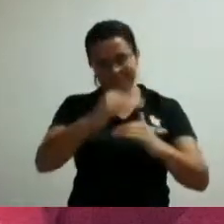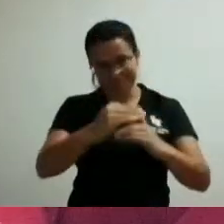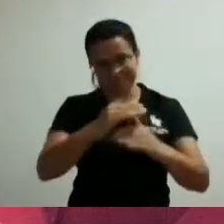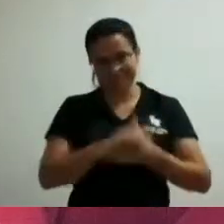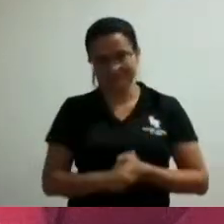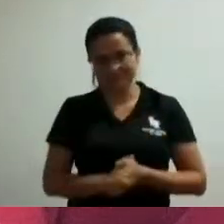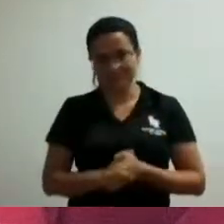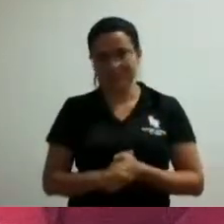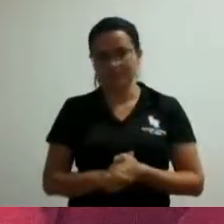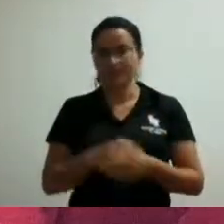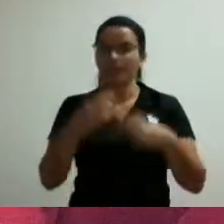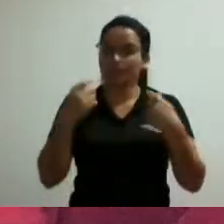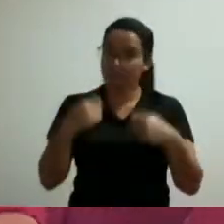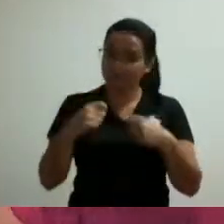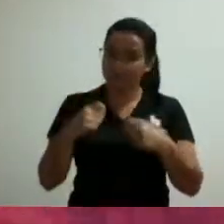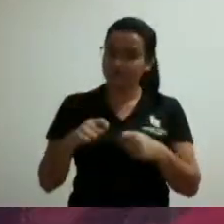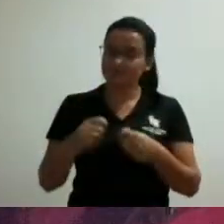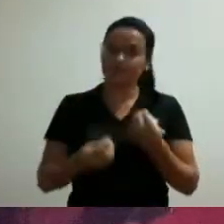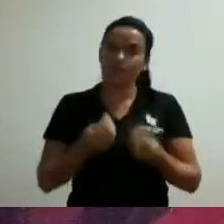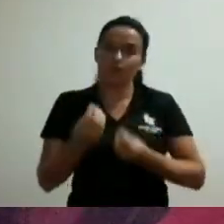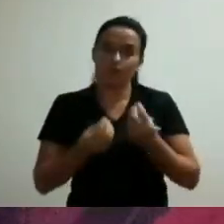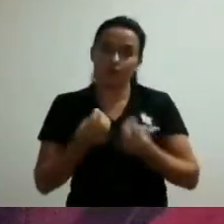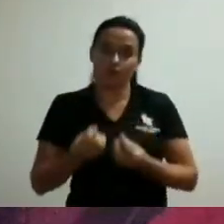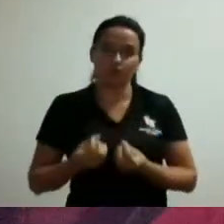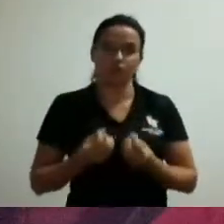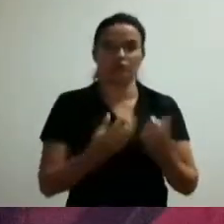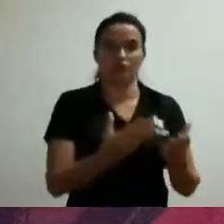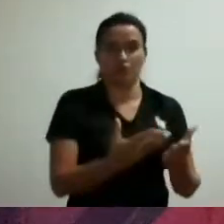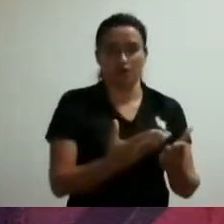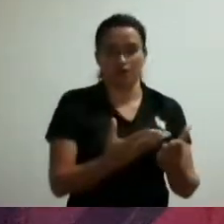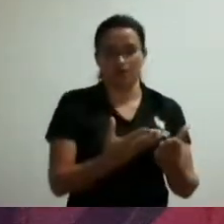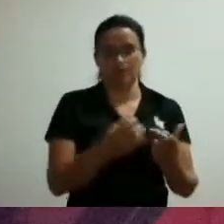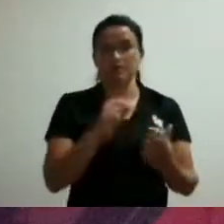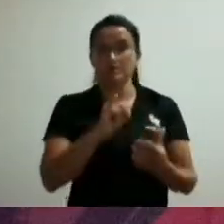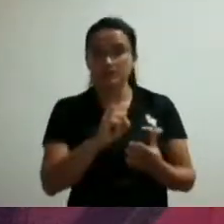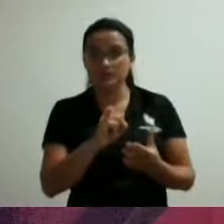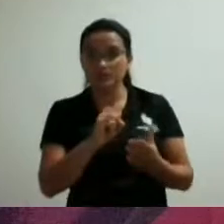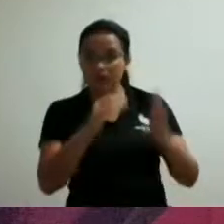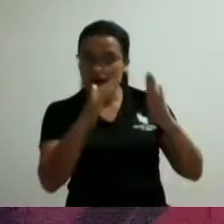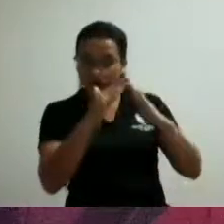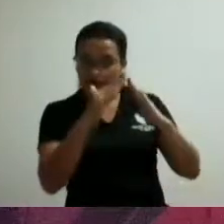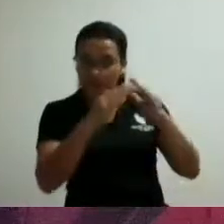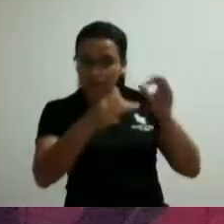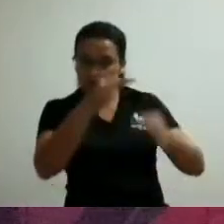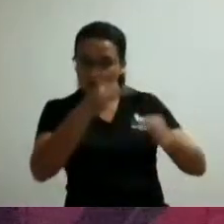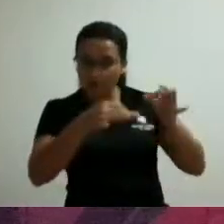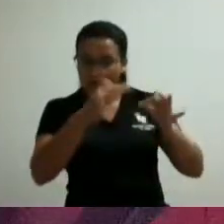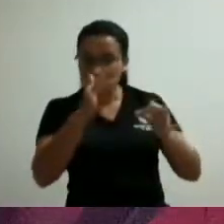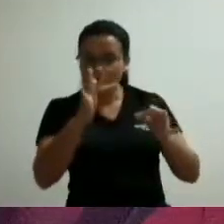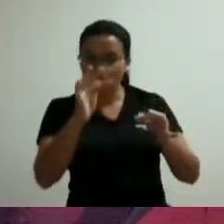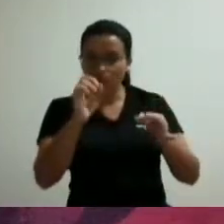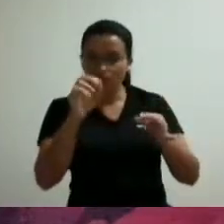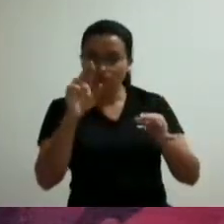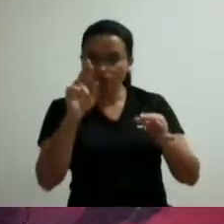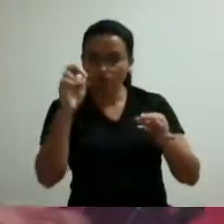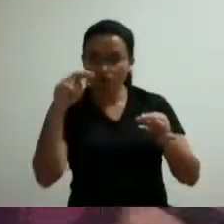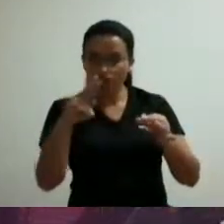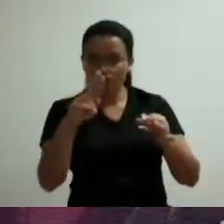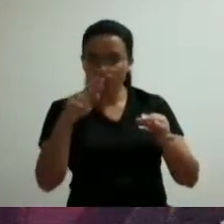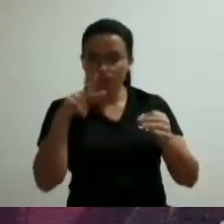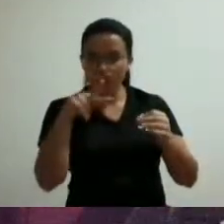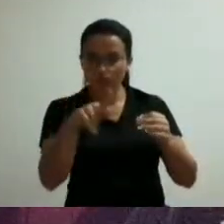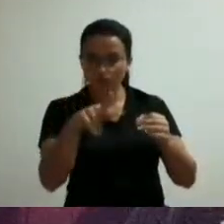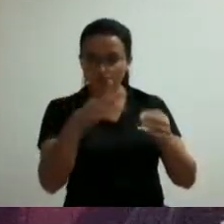eu não posso fazer a doação com o fórum funcionando ali então tem questões ligadas à questão da